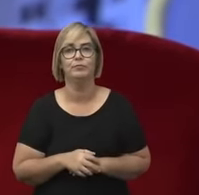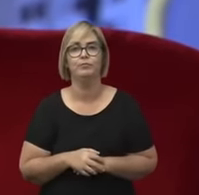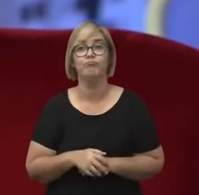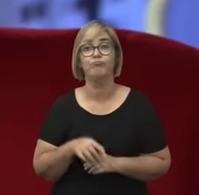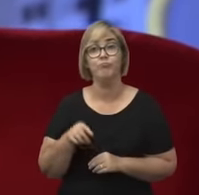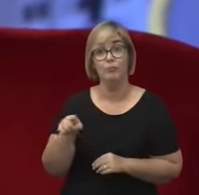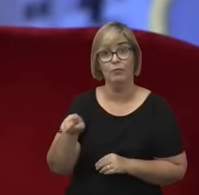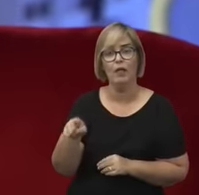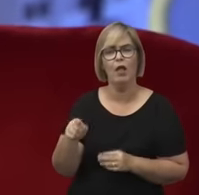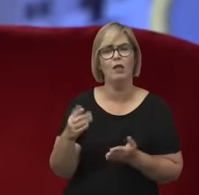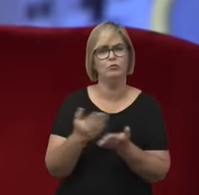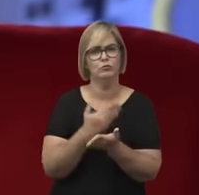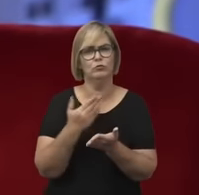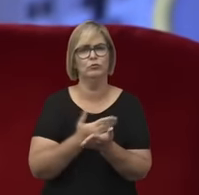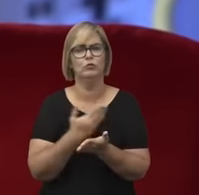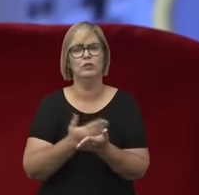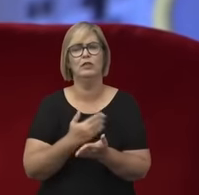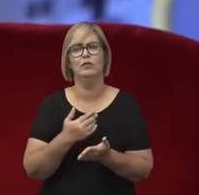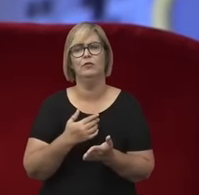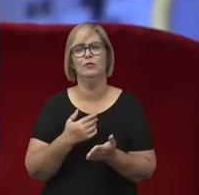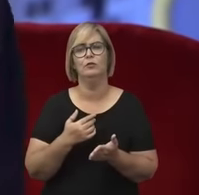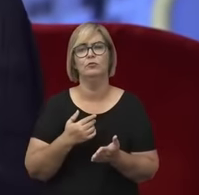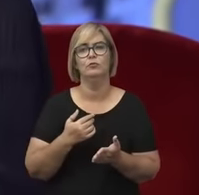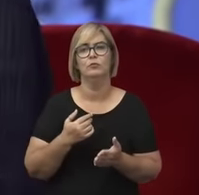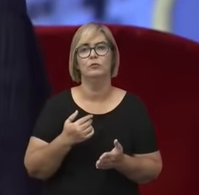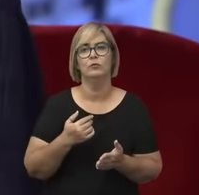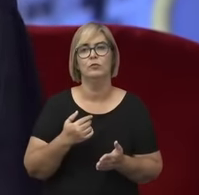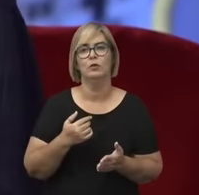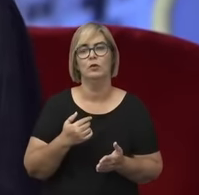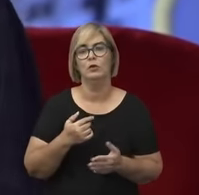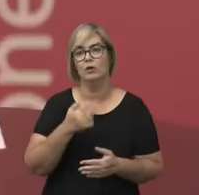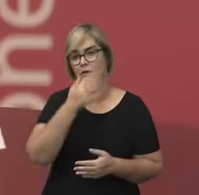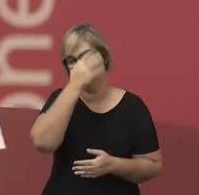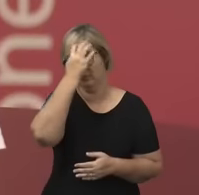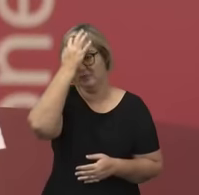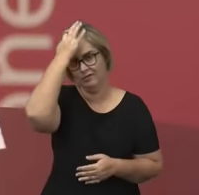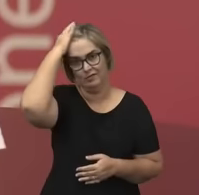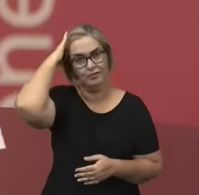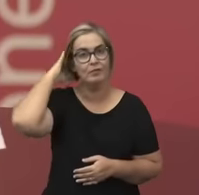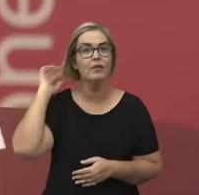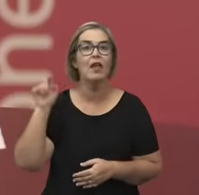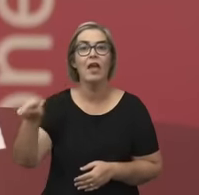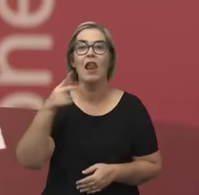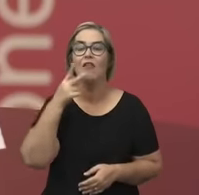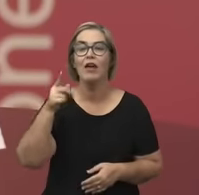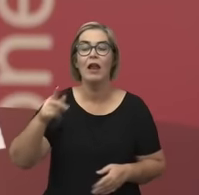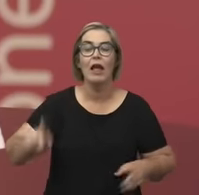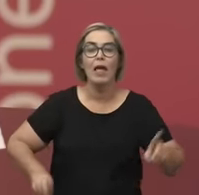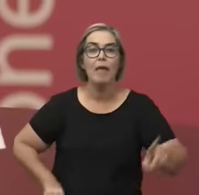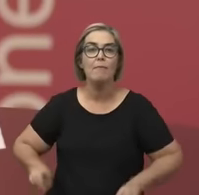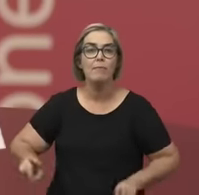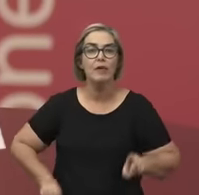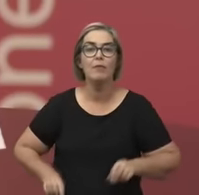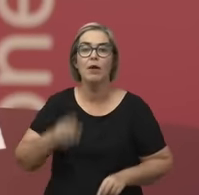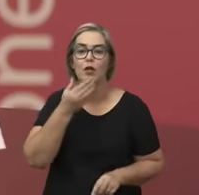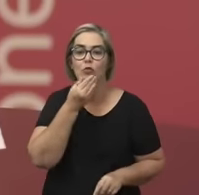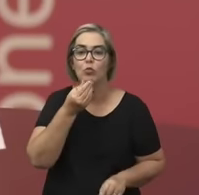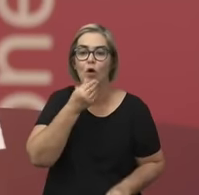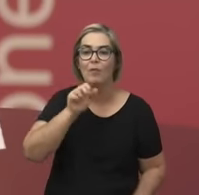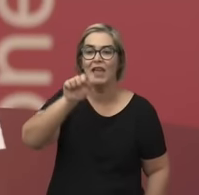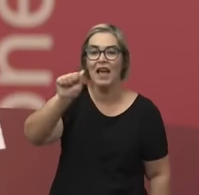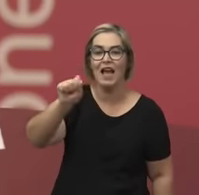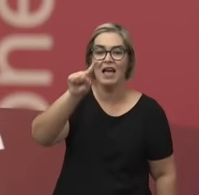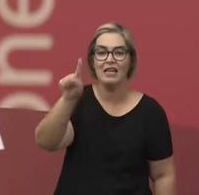canônico na nossa literatura. Ela se autodeclara a prima dele, mas dizem que ela era irmã